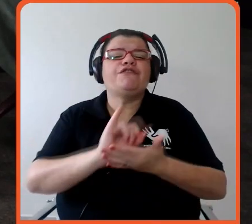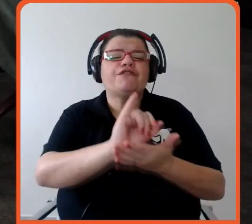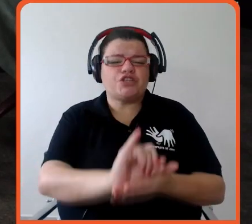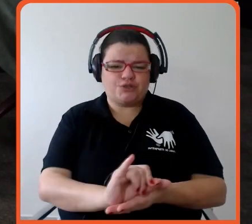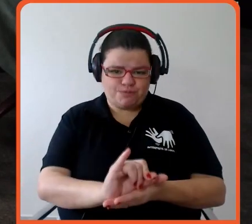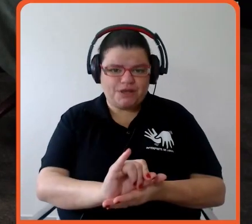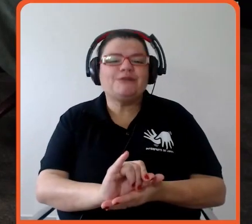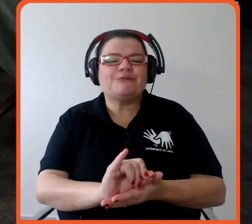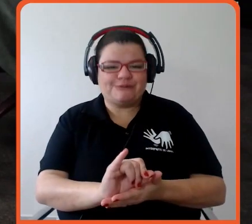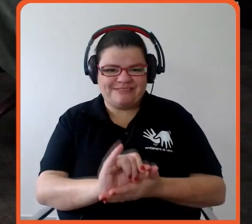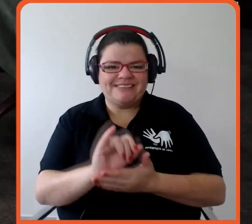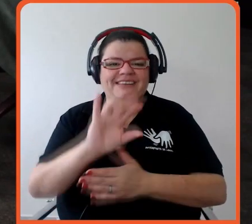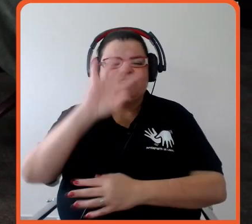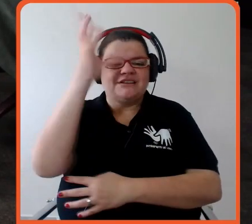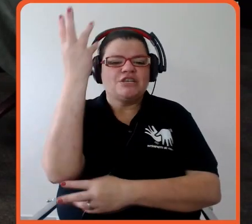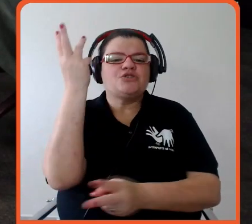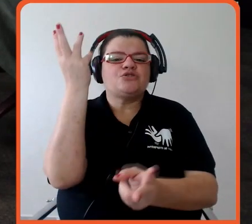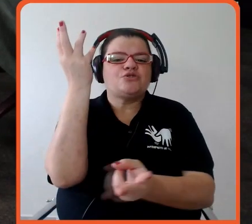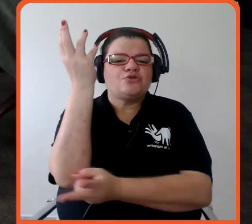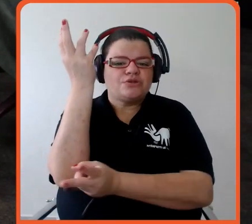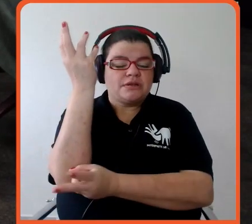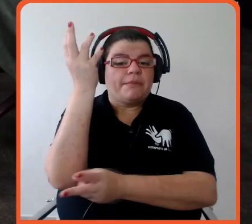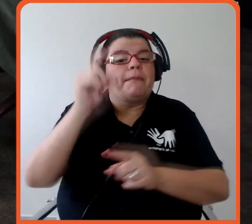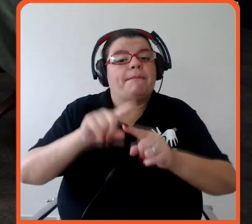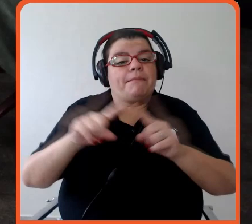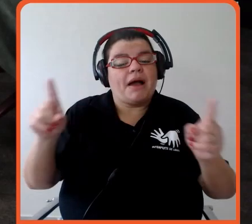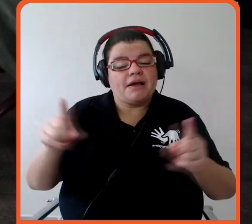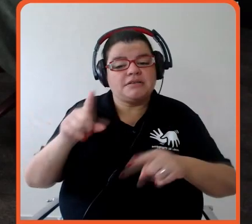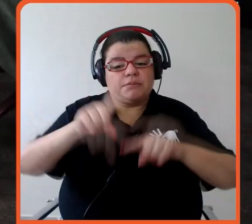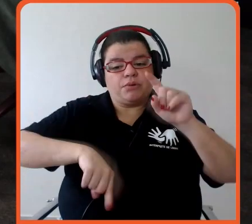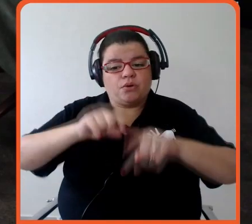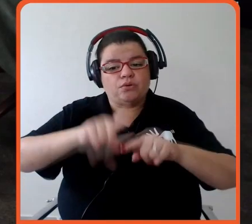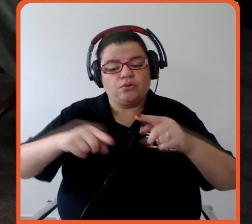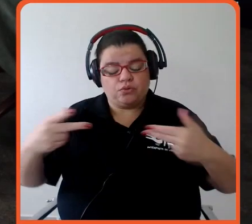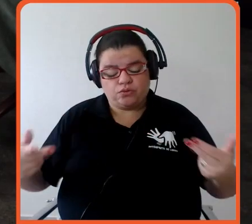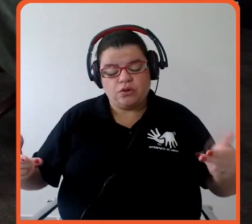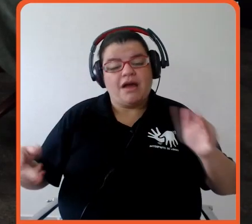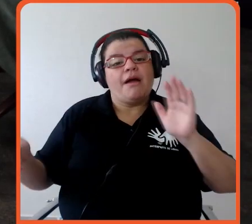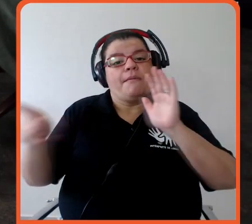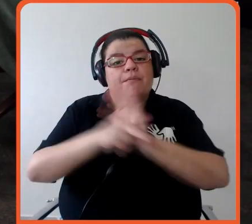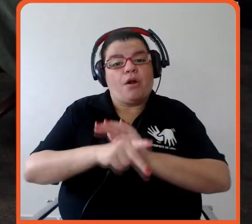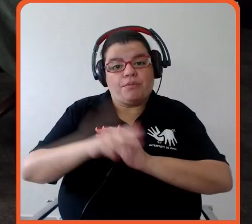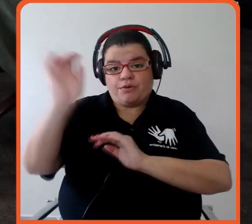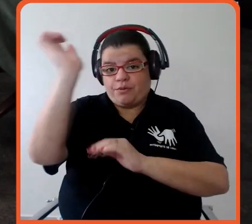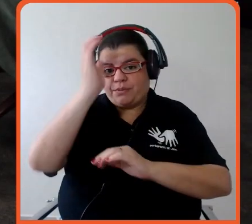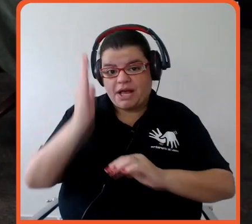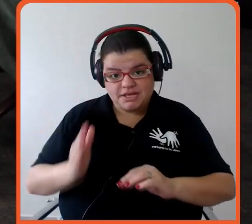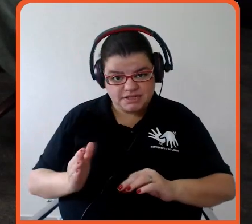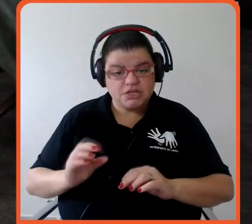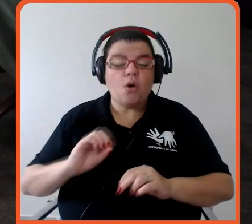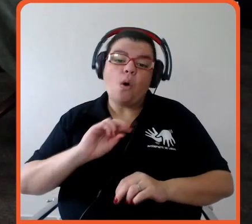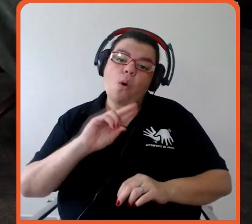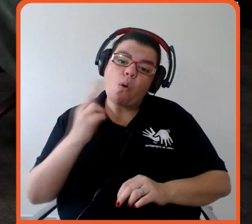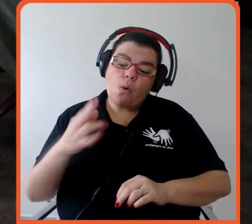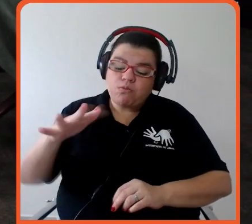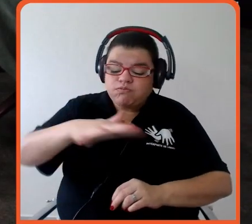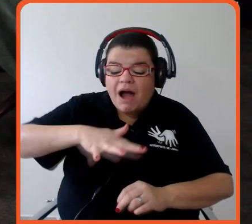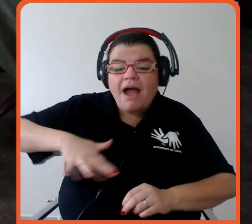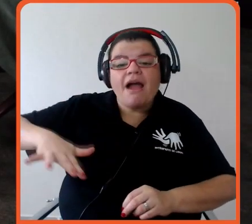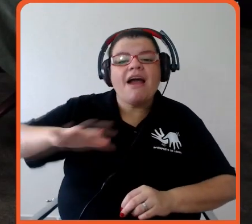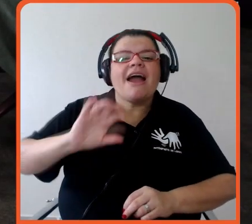está desenvolvendo produtos, mas produtos nacionais ou da região, ou seja, que enfrentam problemas no Brasil ou na América Latina, para que os investidores